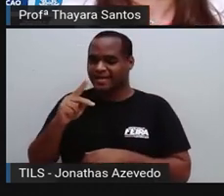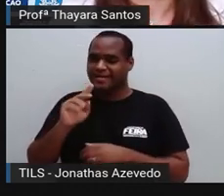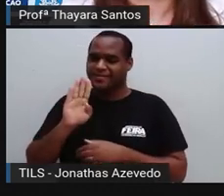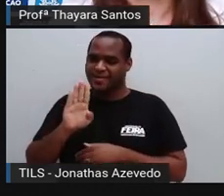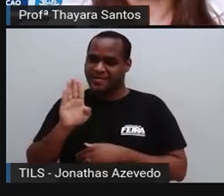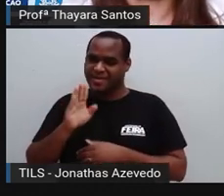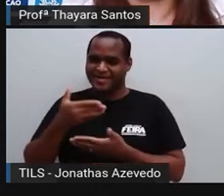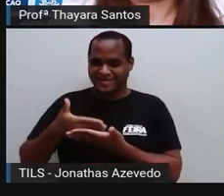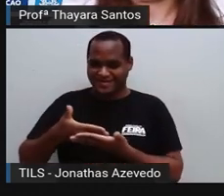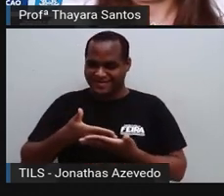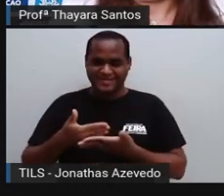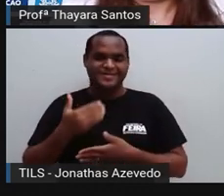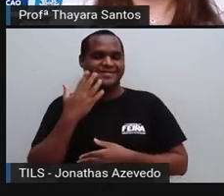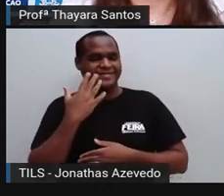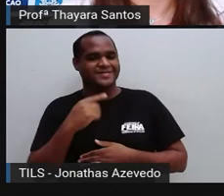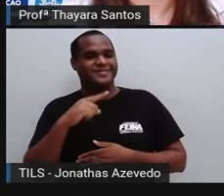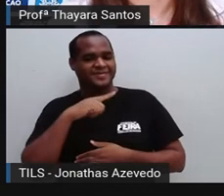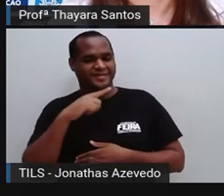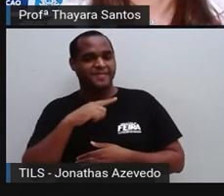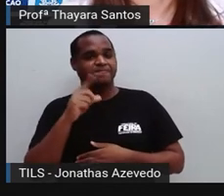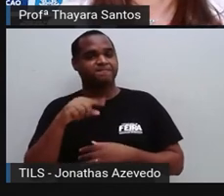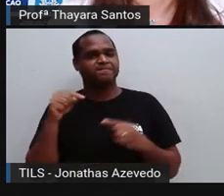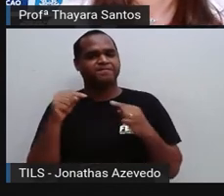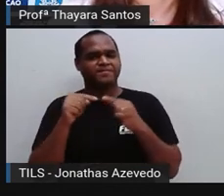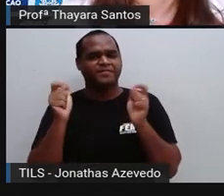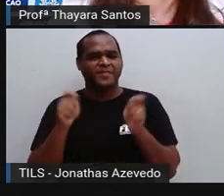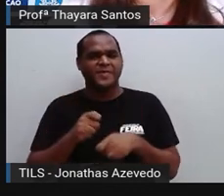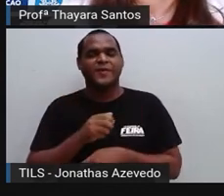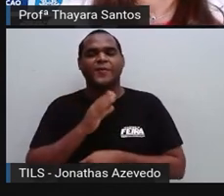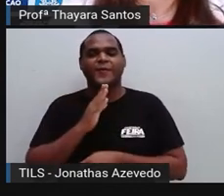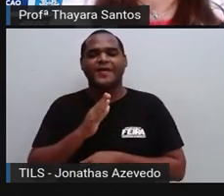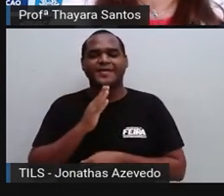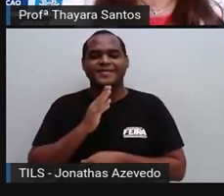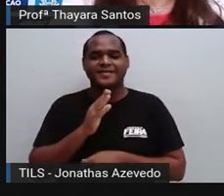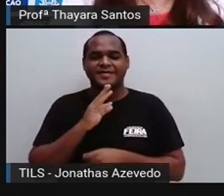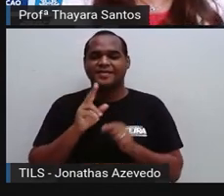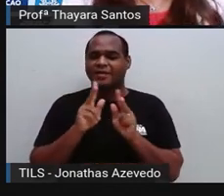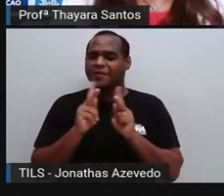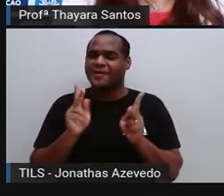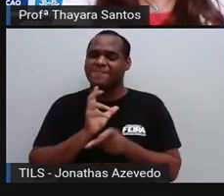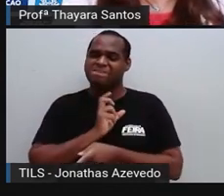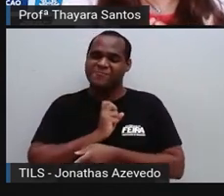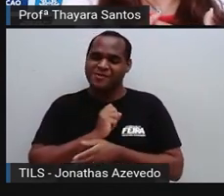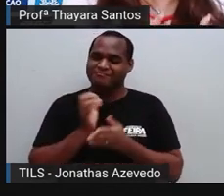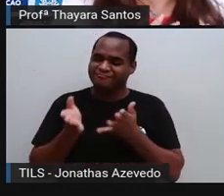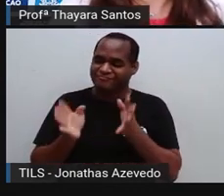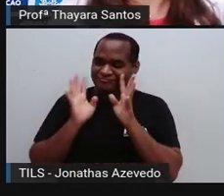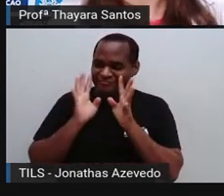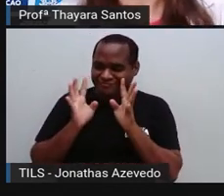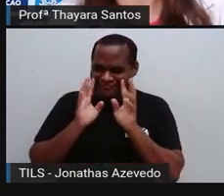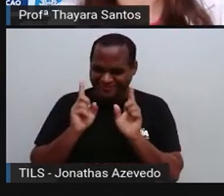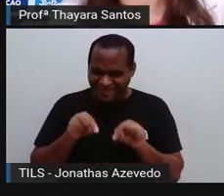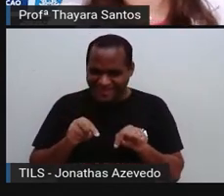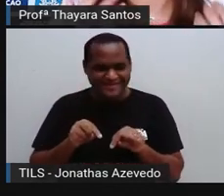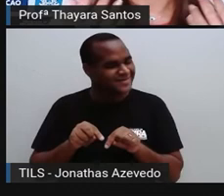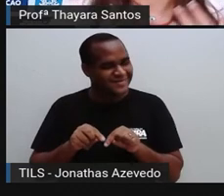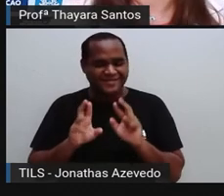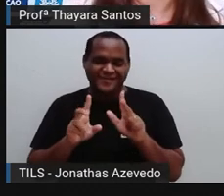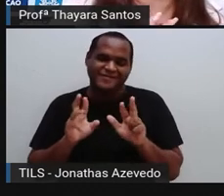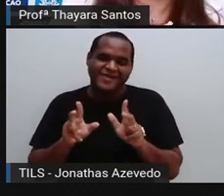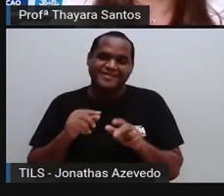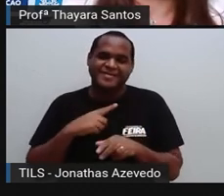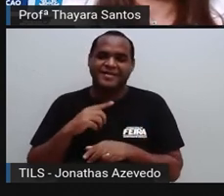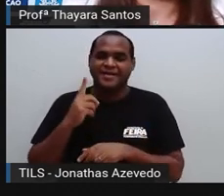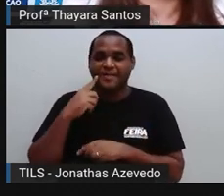justamente por isso que ele também é conhecido como hormônio do amor. Mas, na verdade, não é bem do amor, ele é um